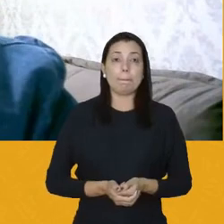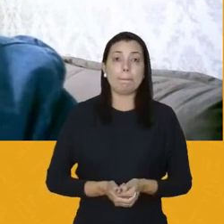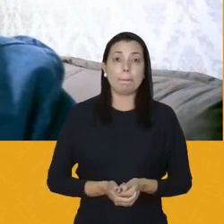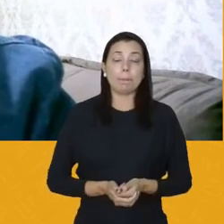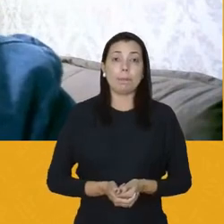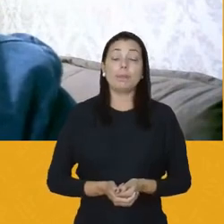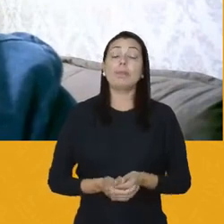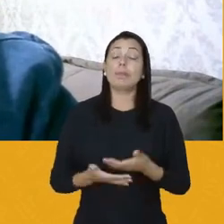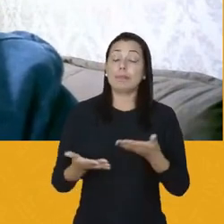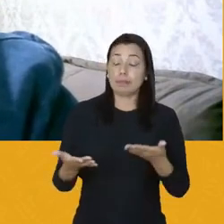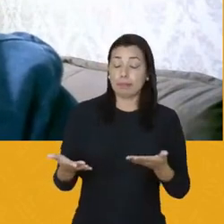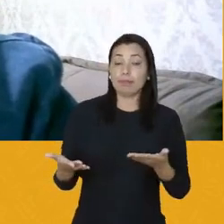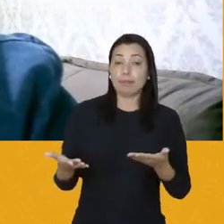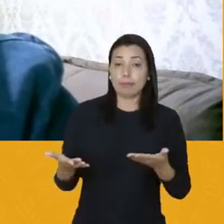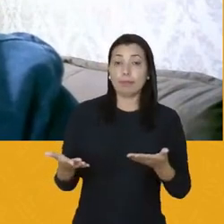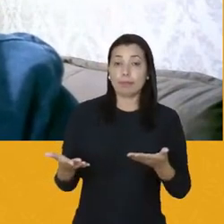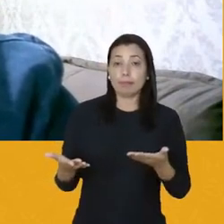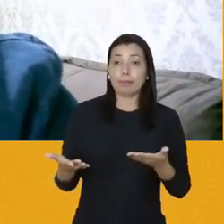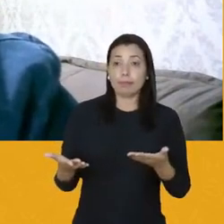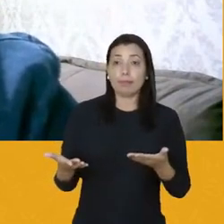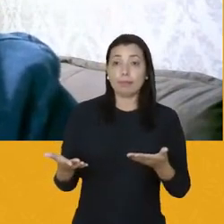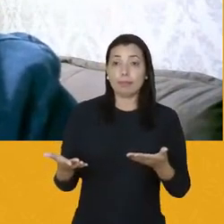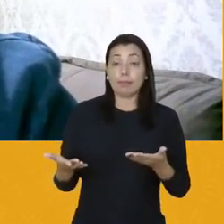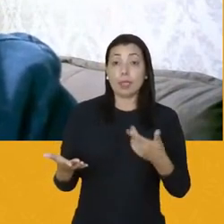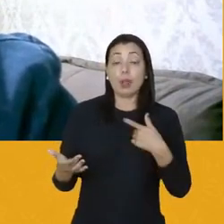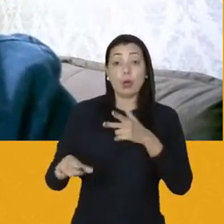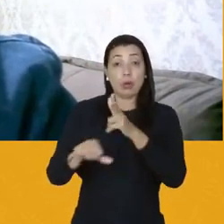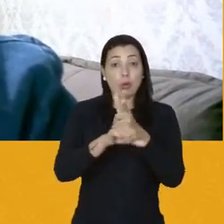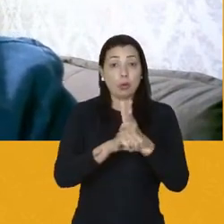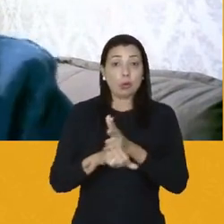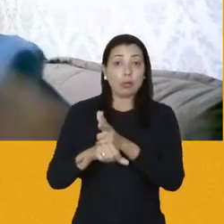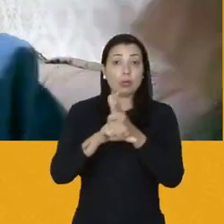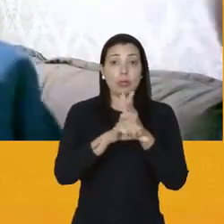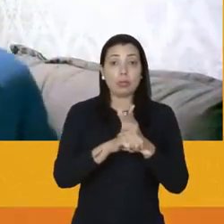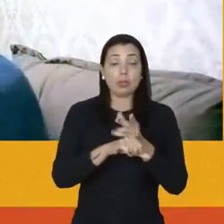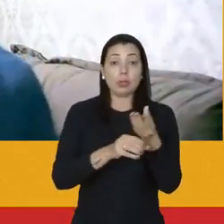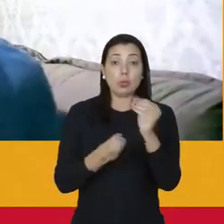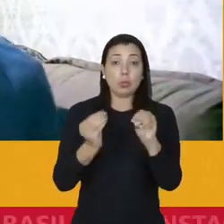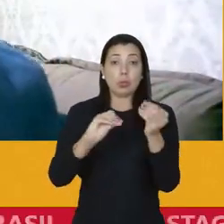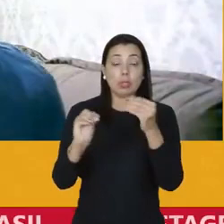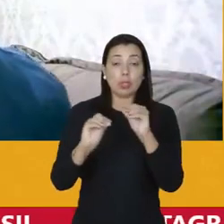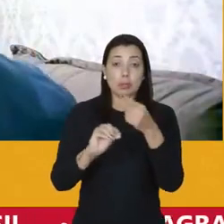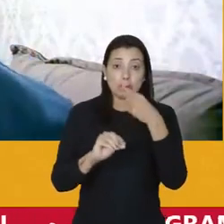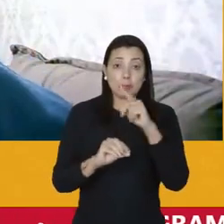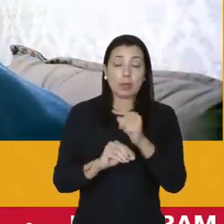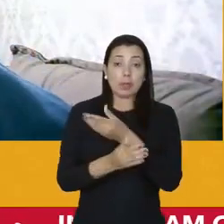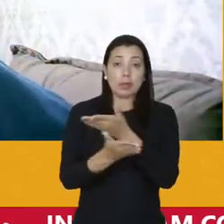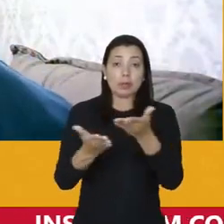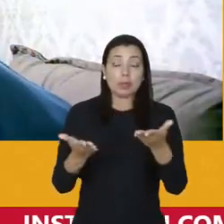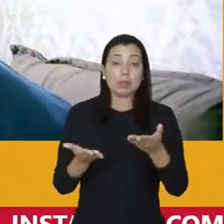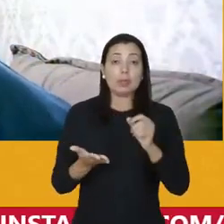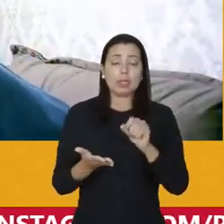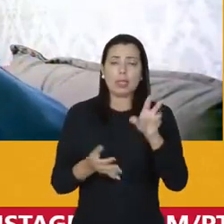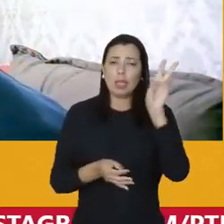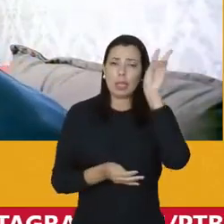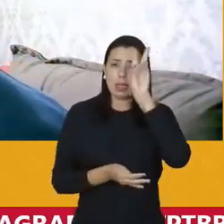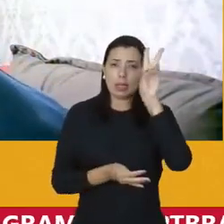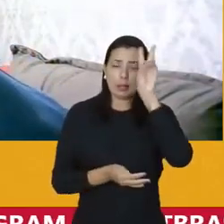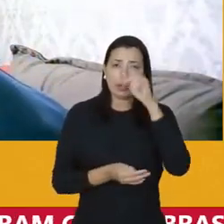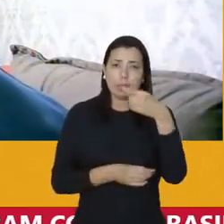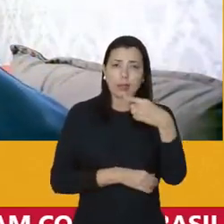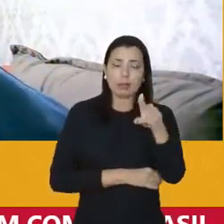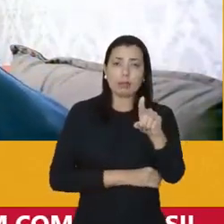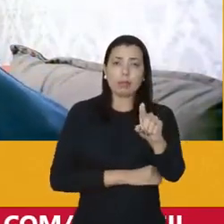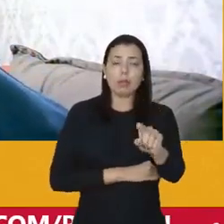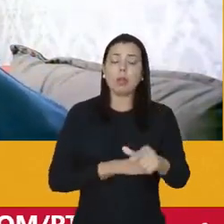É isso. Esse vídeo nós colocamos aí para poder vocês relembrarem do que foi